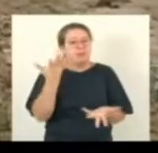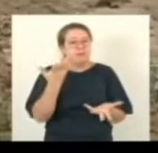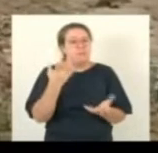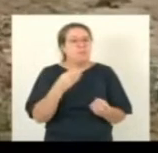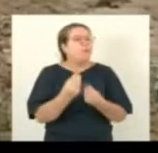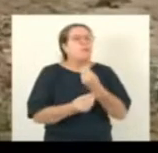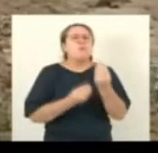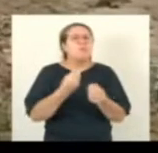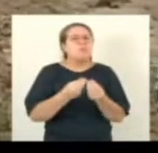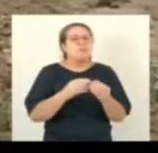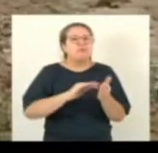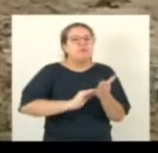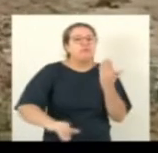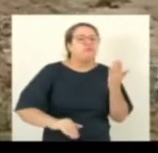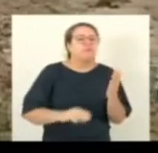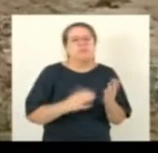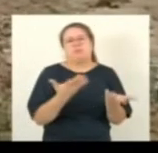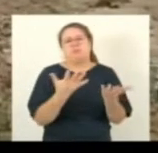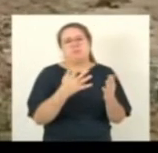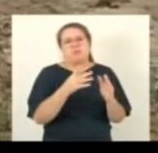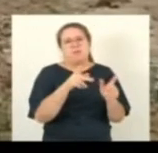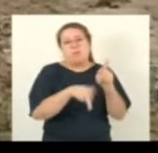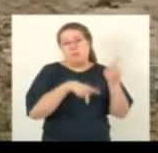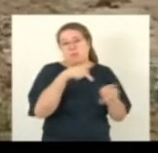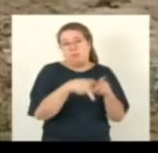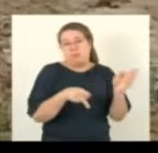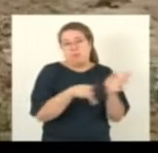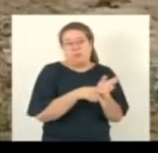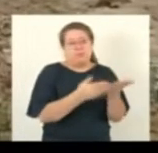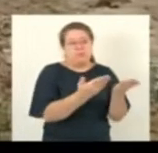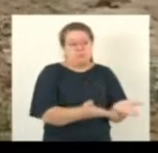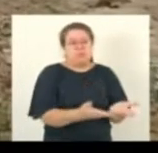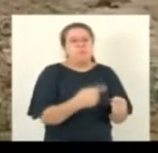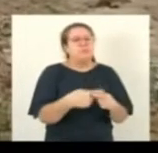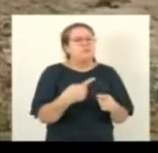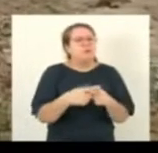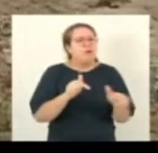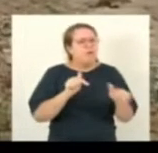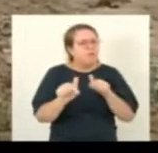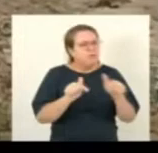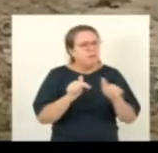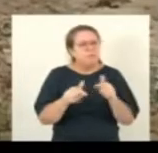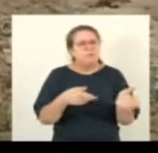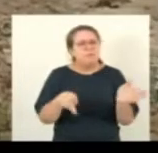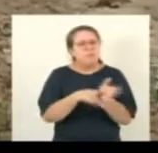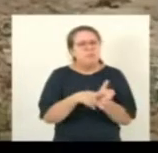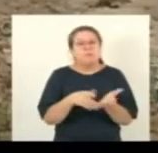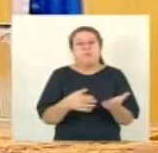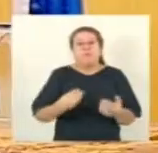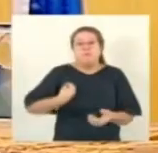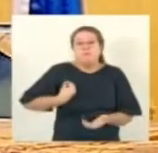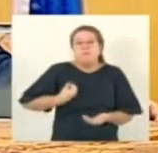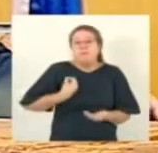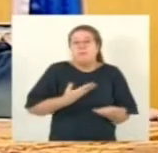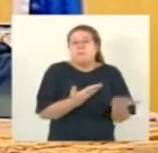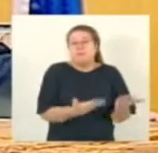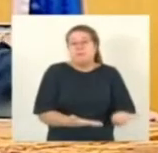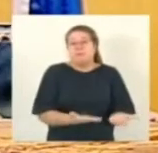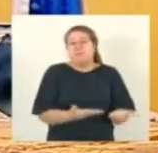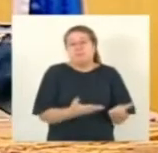famílias da terra e de suas plantações, que são a fonte de sustento deles, sejam suspensos